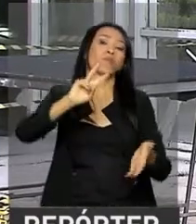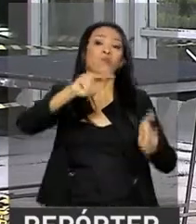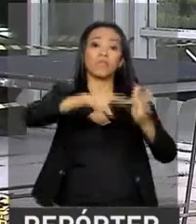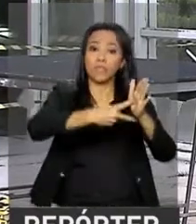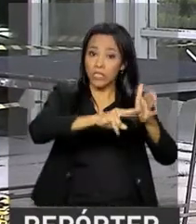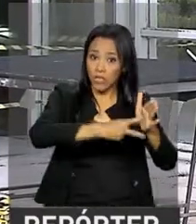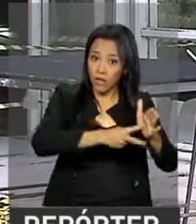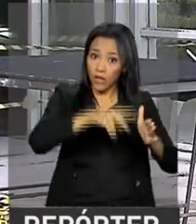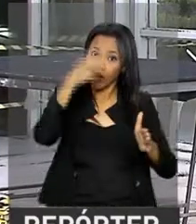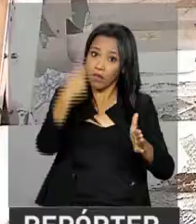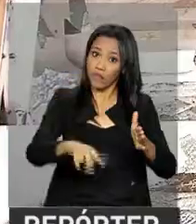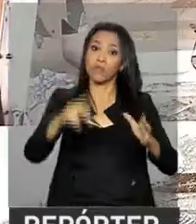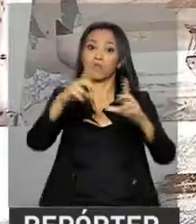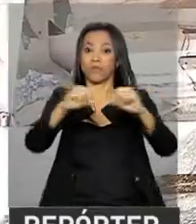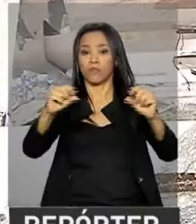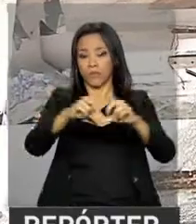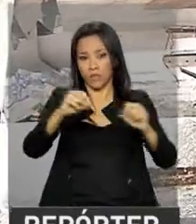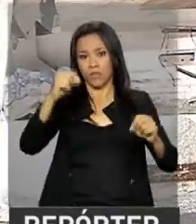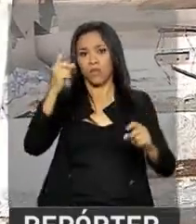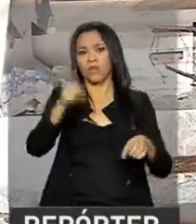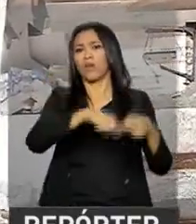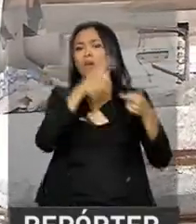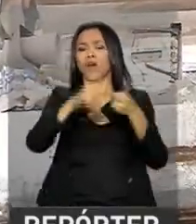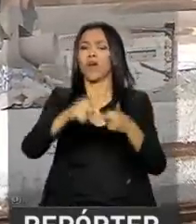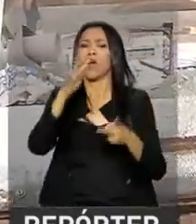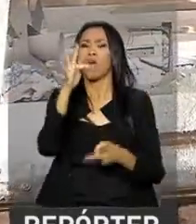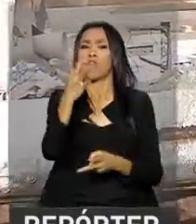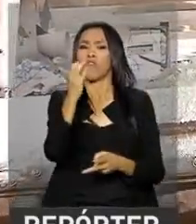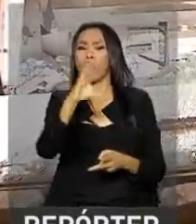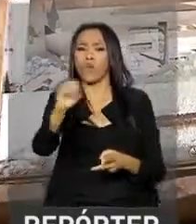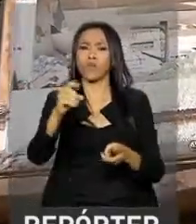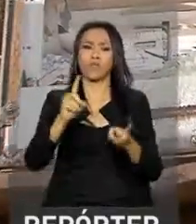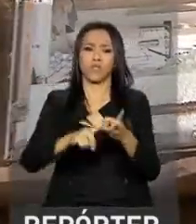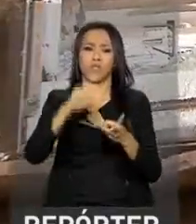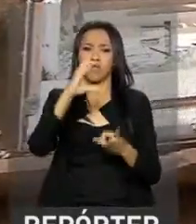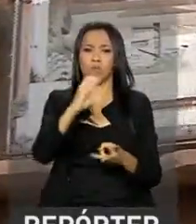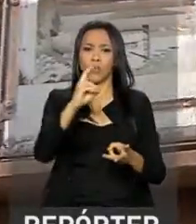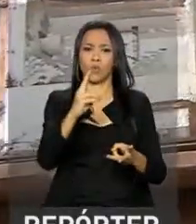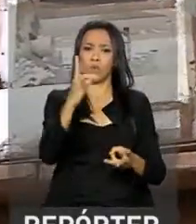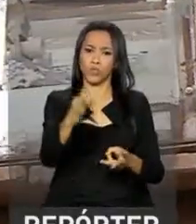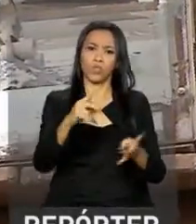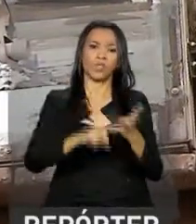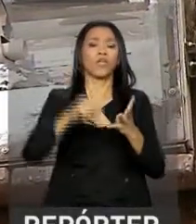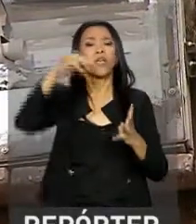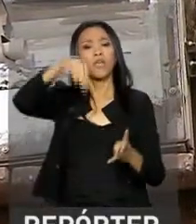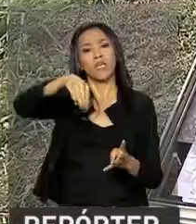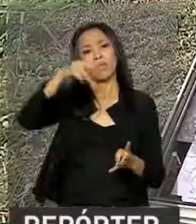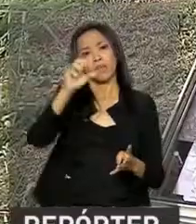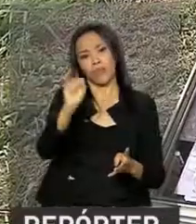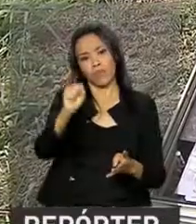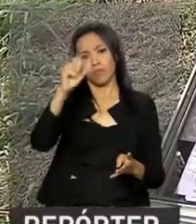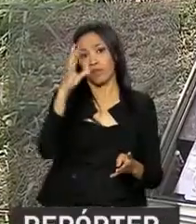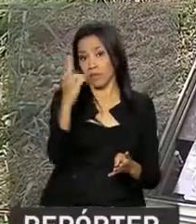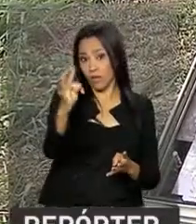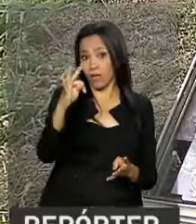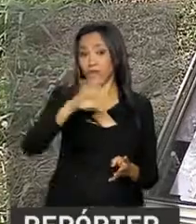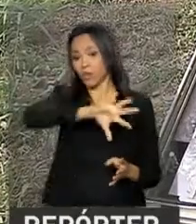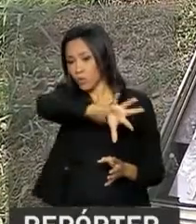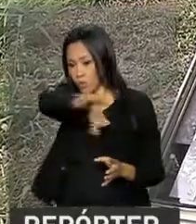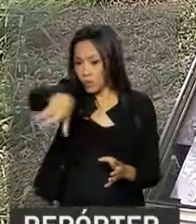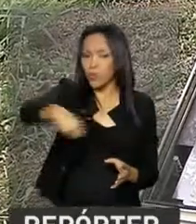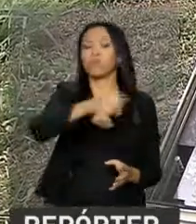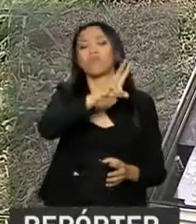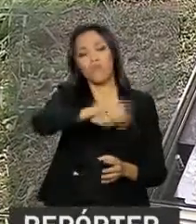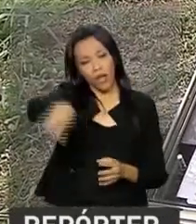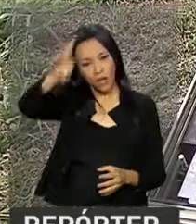dos Sindicatos Brasileiros, Força Sindical, CUT, MST e Movimento dos Trabalhadores Sem Teto devem